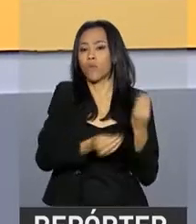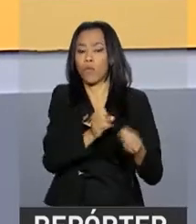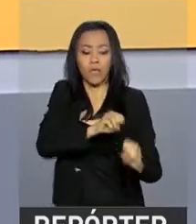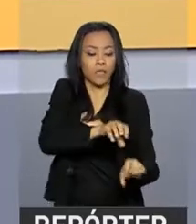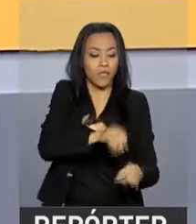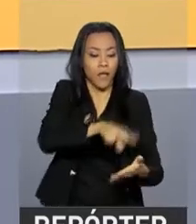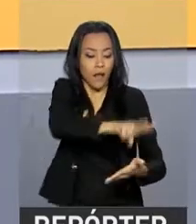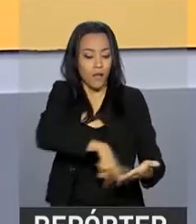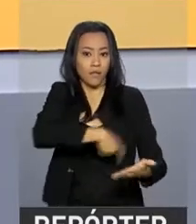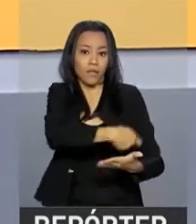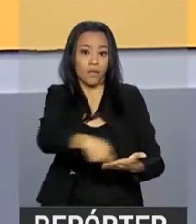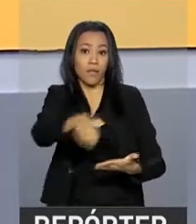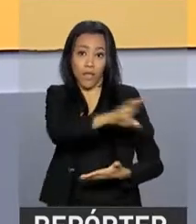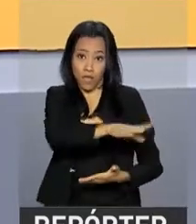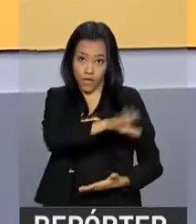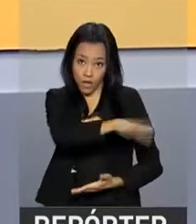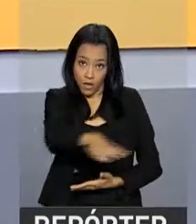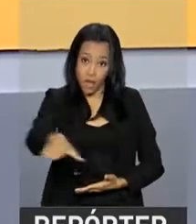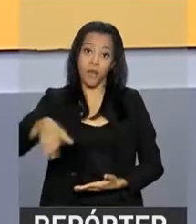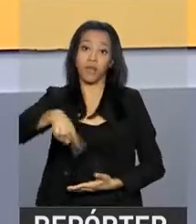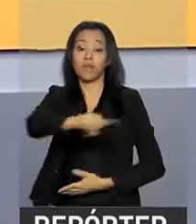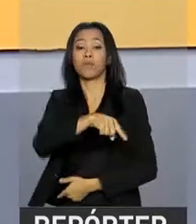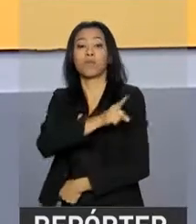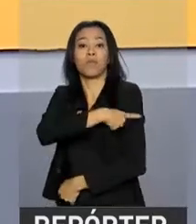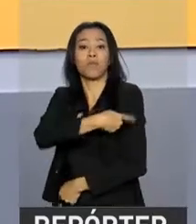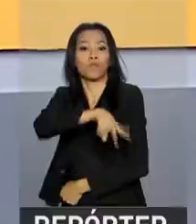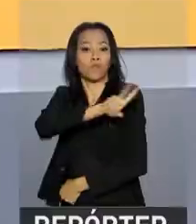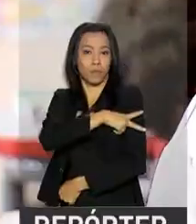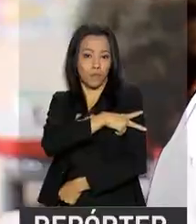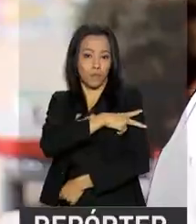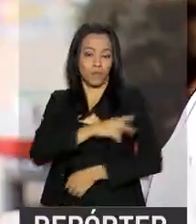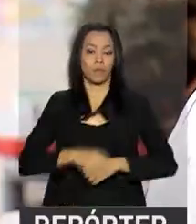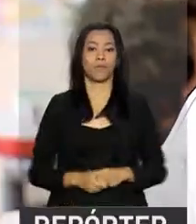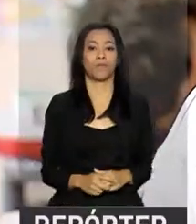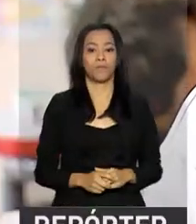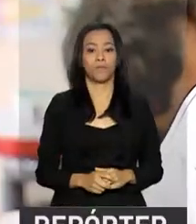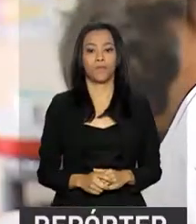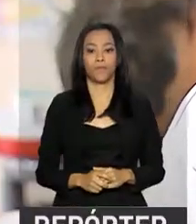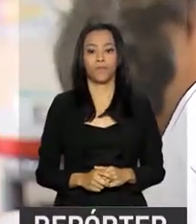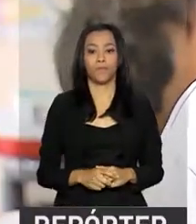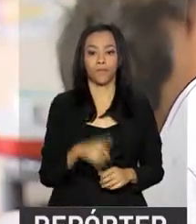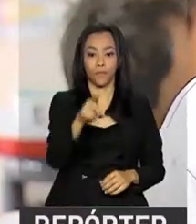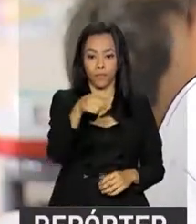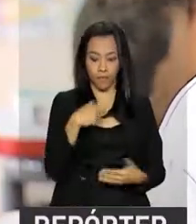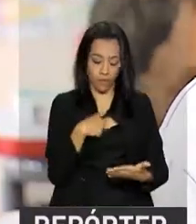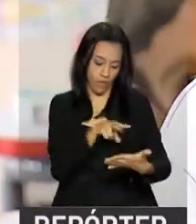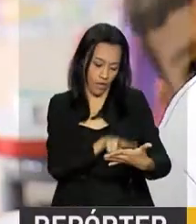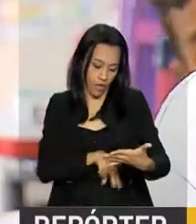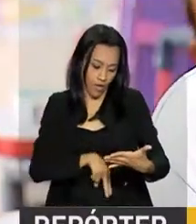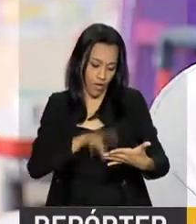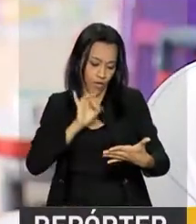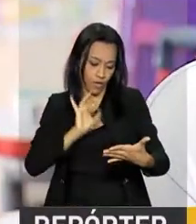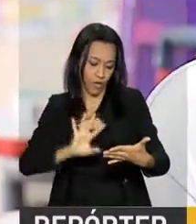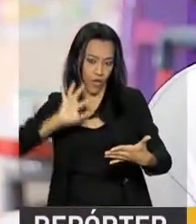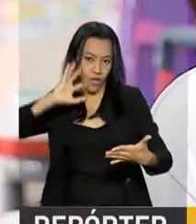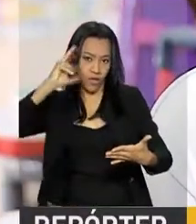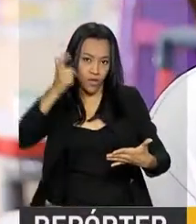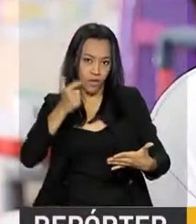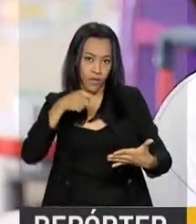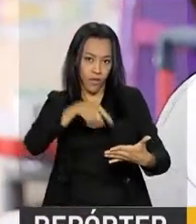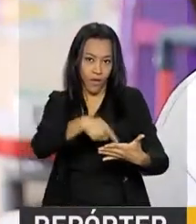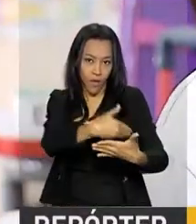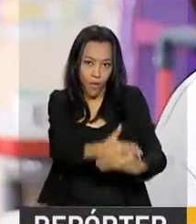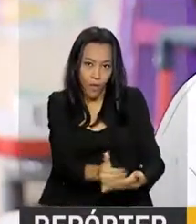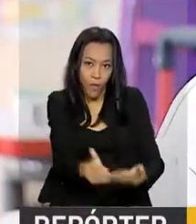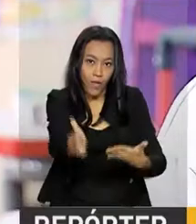alunos do primeiro e segundo ano do ensino fundamental. Só resolveu puxar conversa com uma